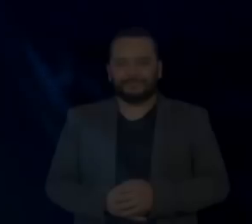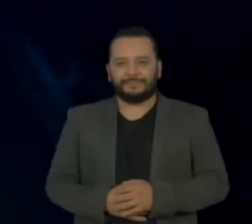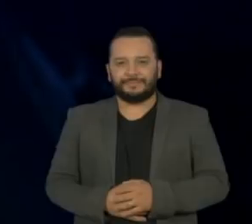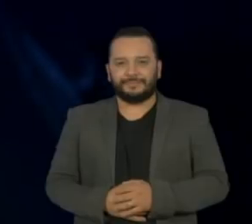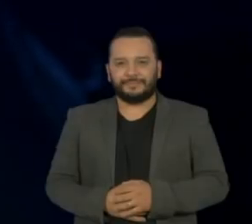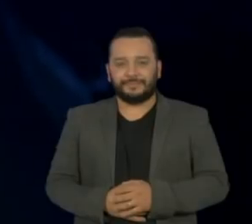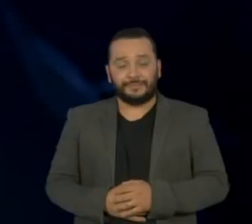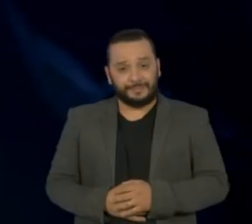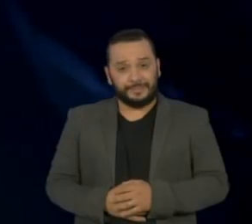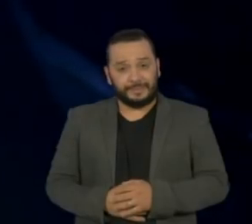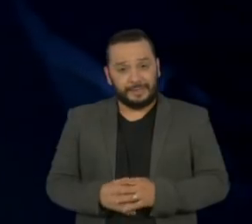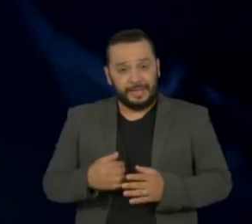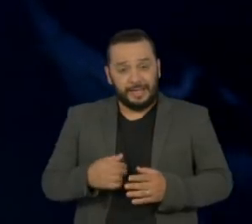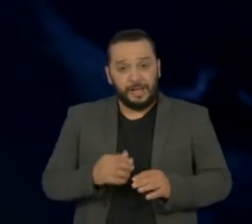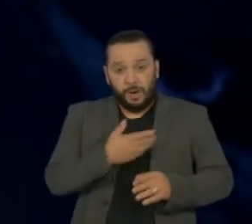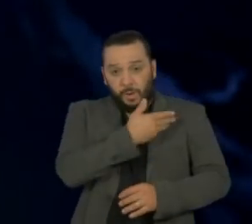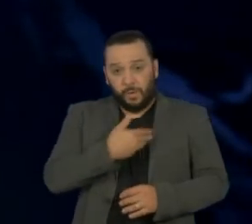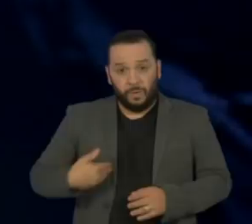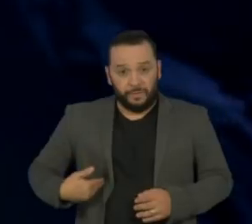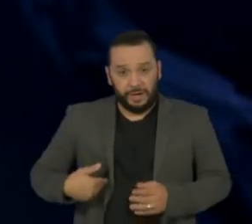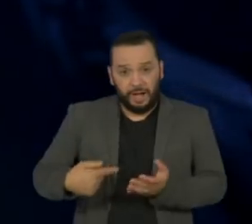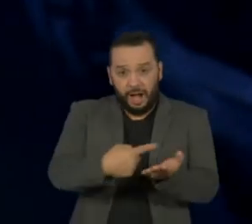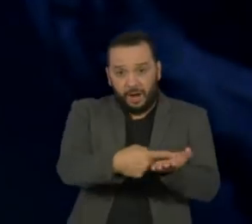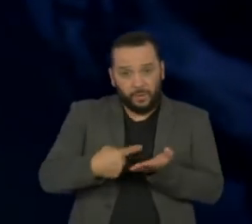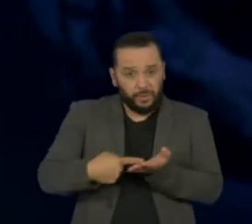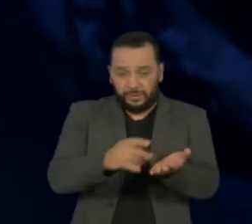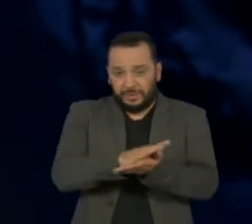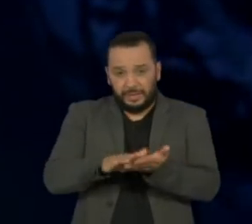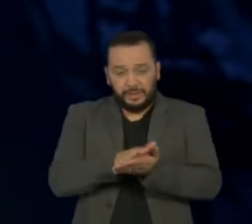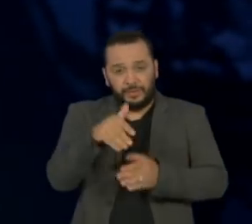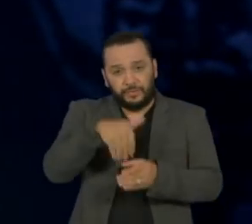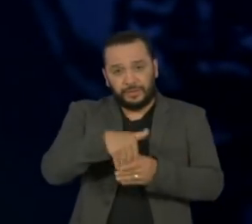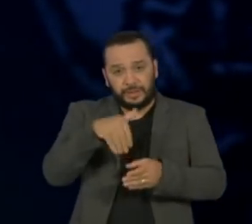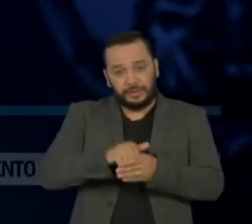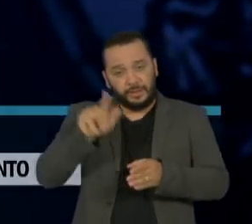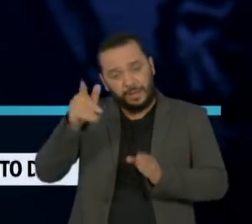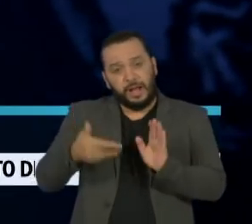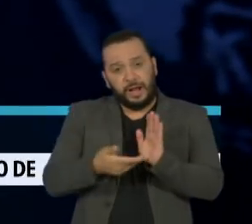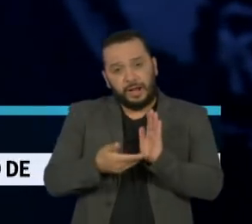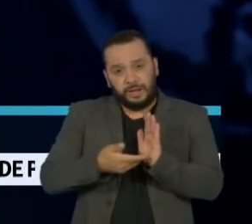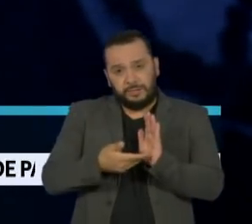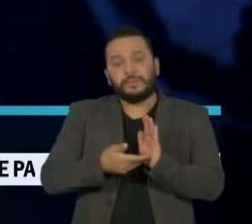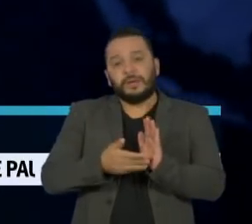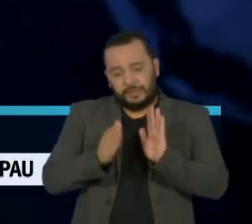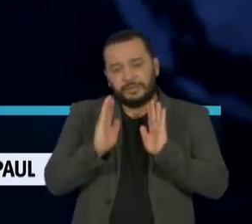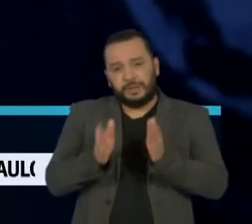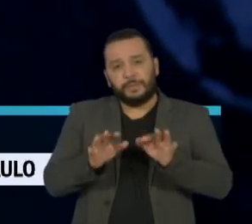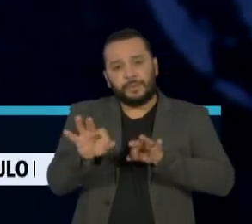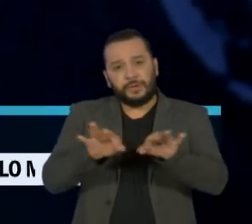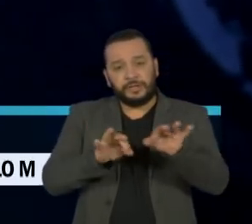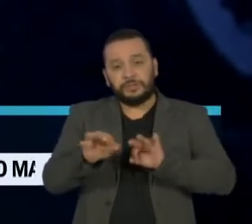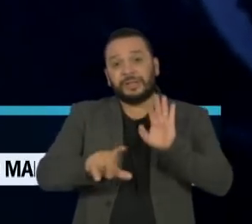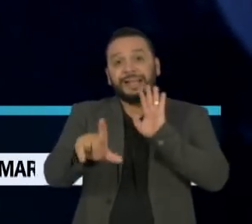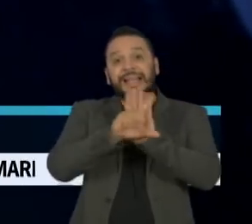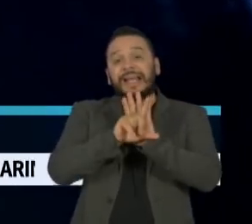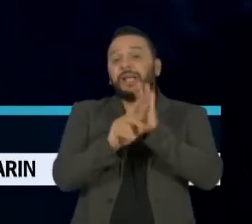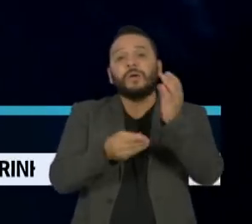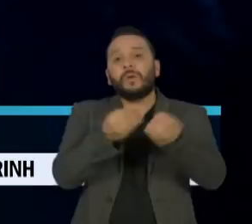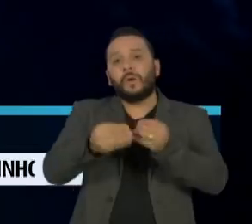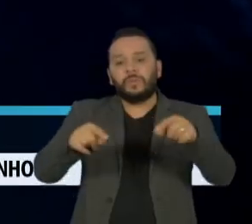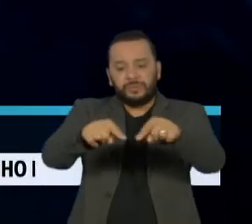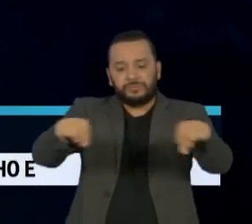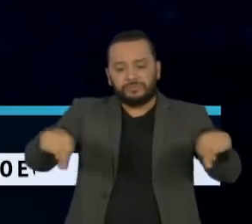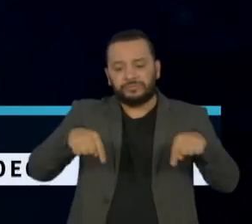Falta de acordo com o governo adiou a votação prevista para hoje na Câmara dos Deputados do polêmico projeto de lei sobre a regularização